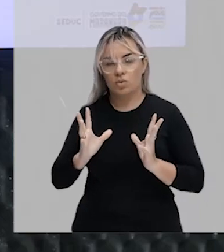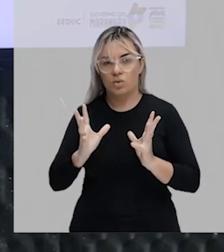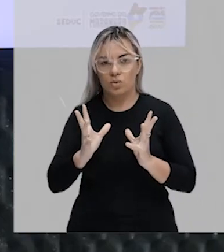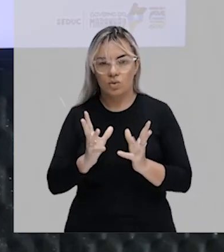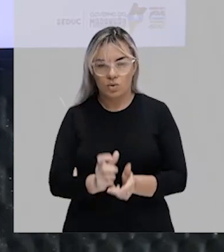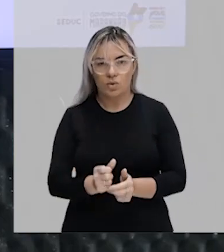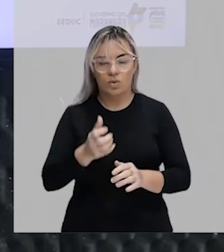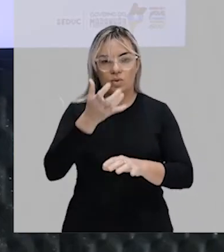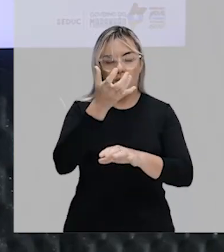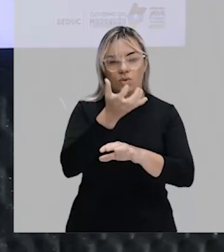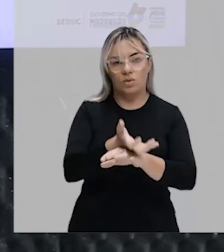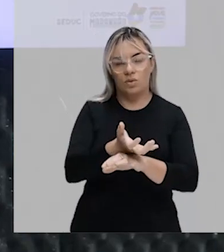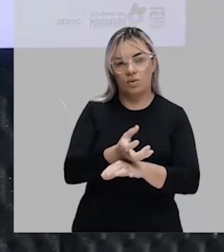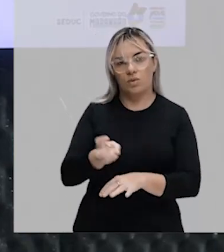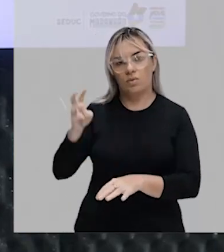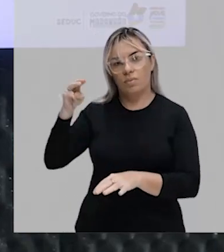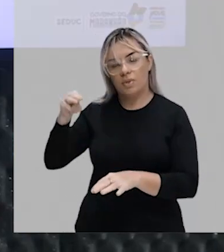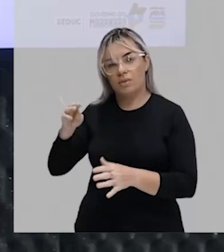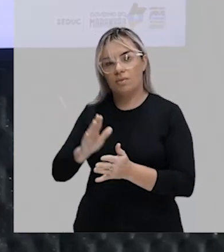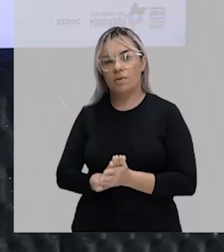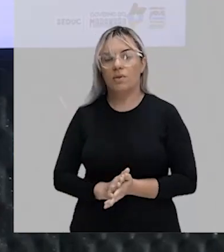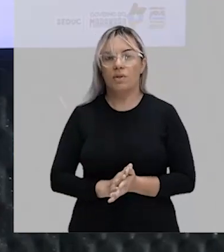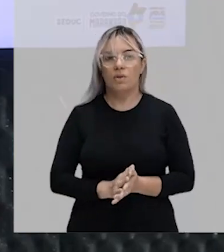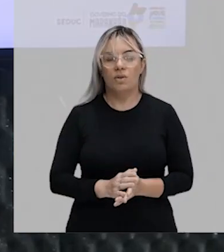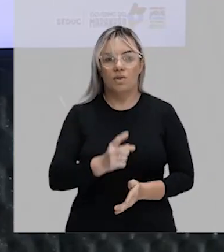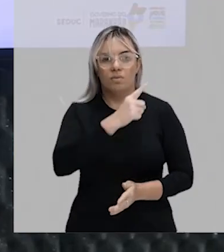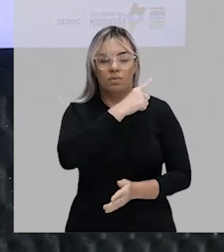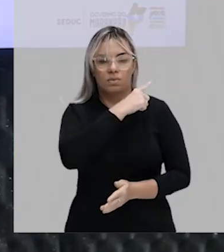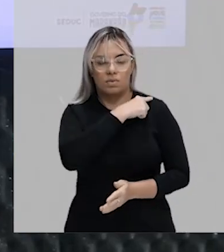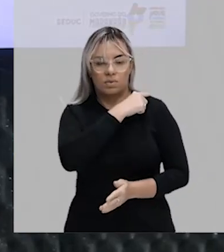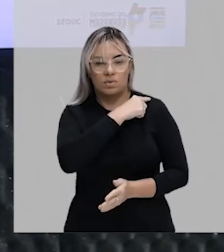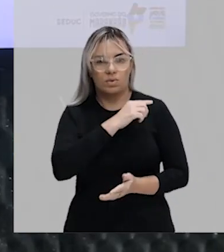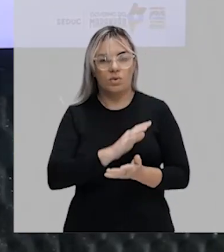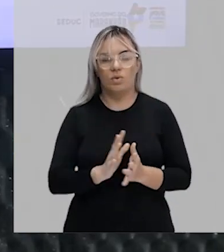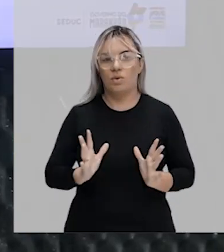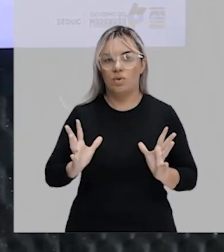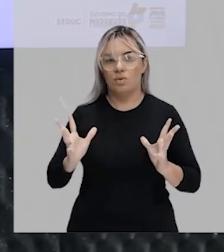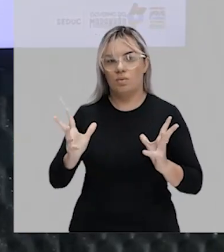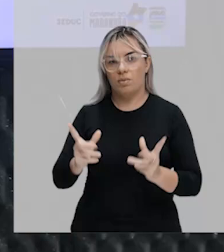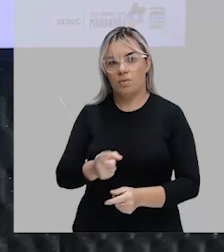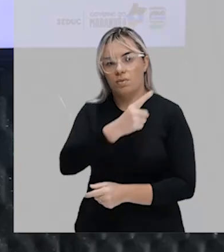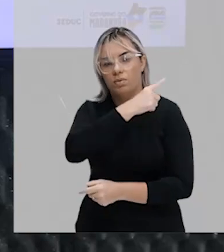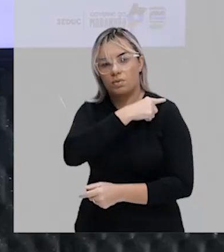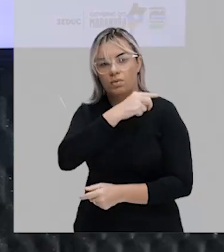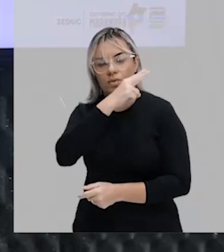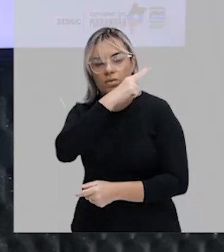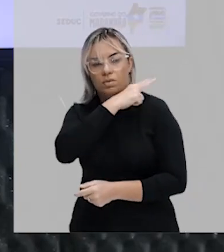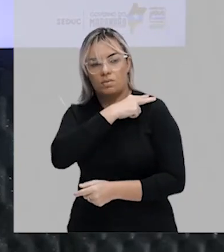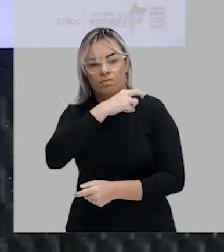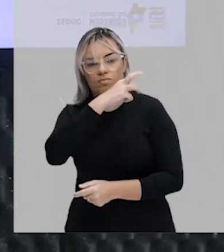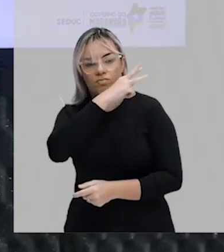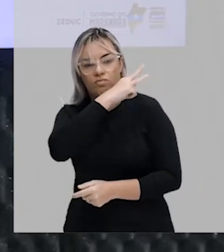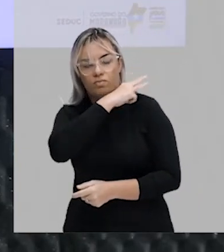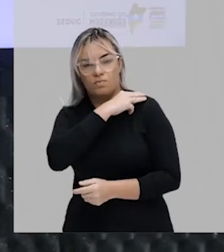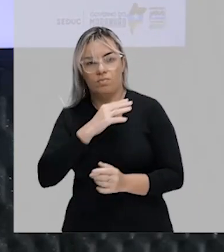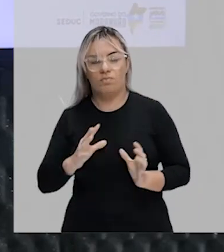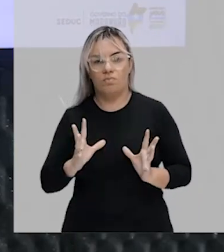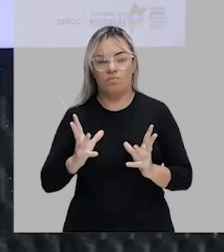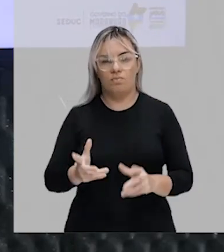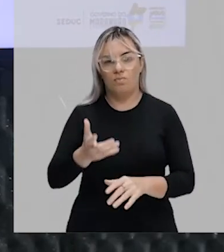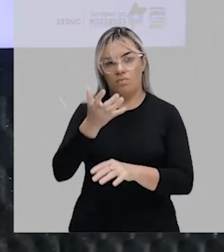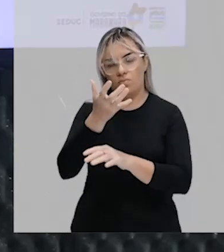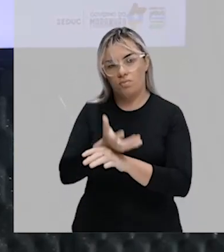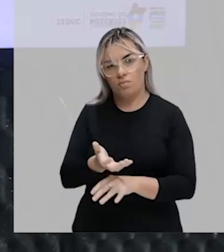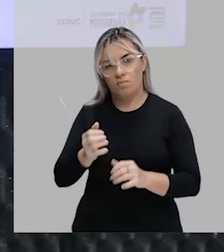e não somente da primeira série, tá? Você vai ter todo o conteúdo do ensino médio, todas as disciplinas à tua